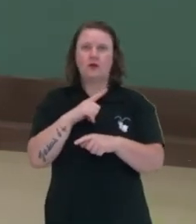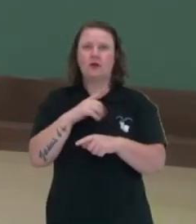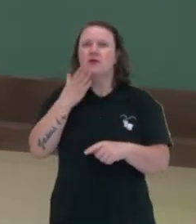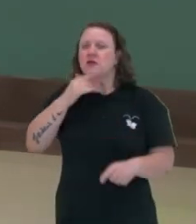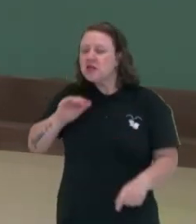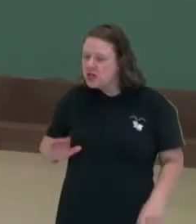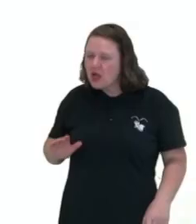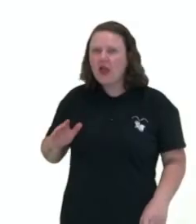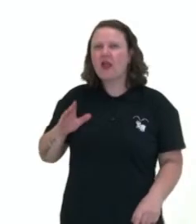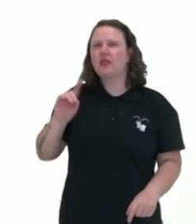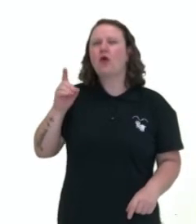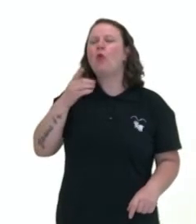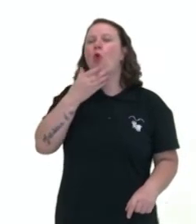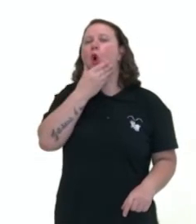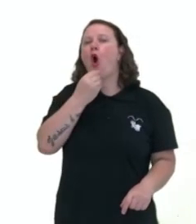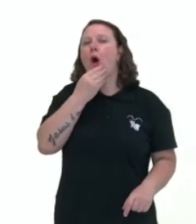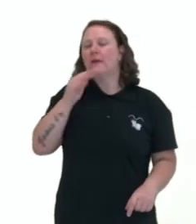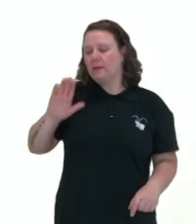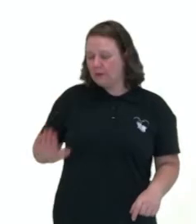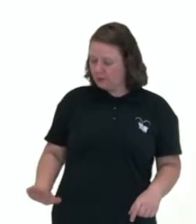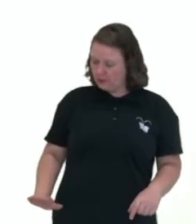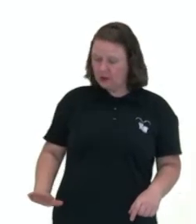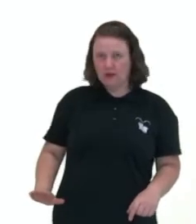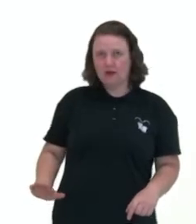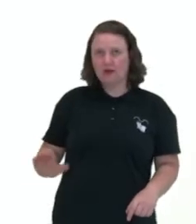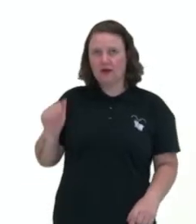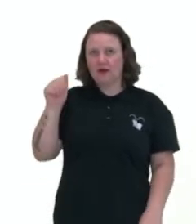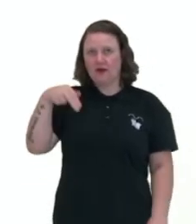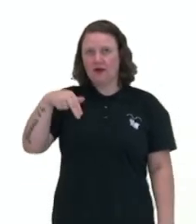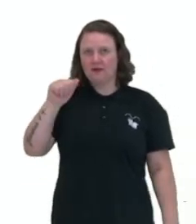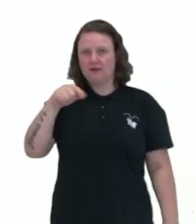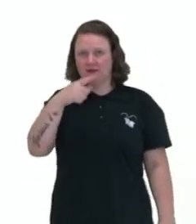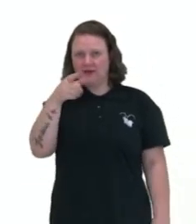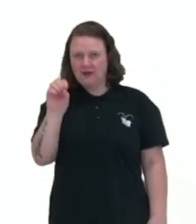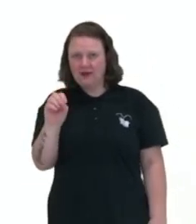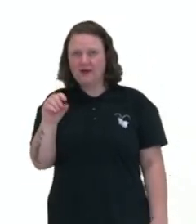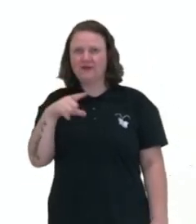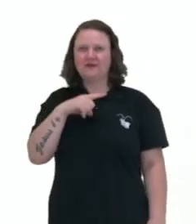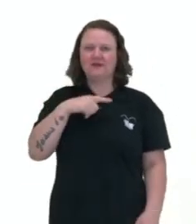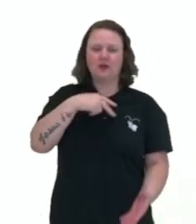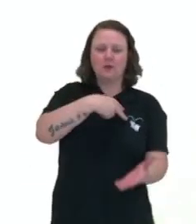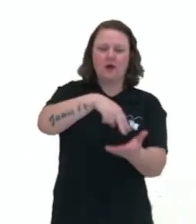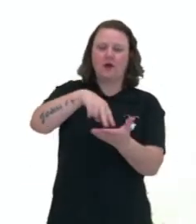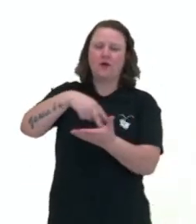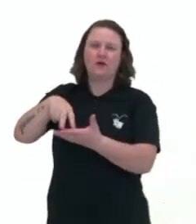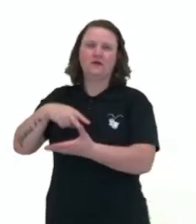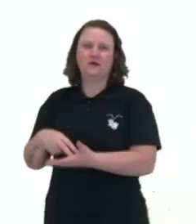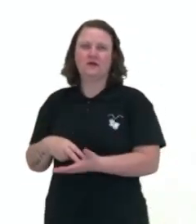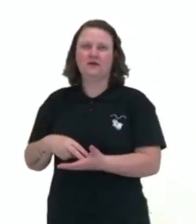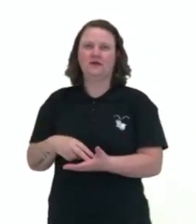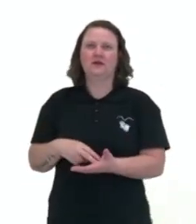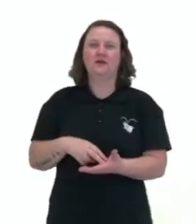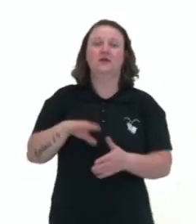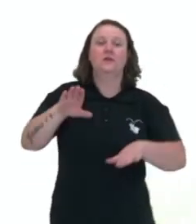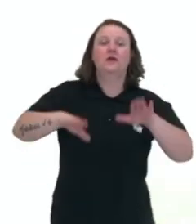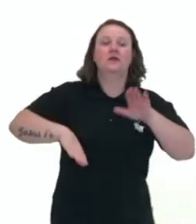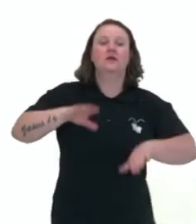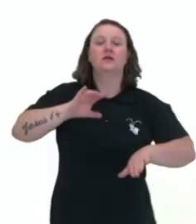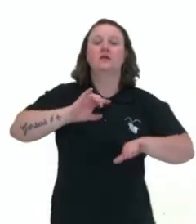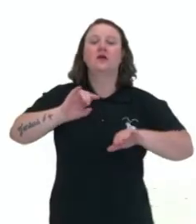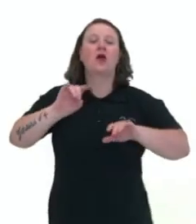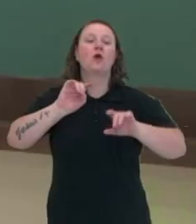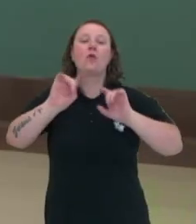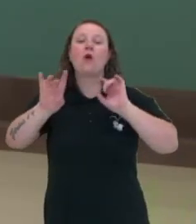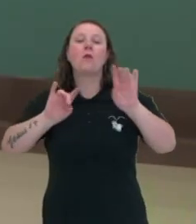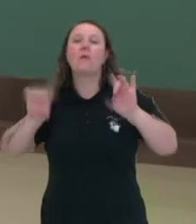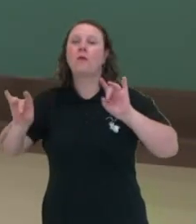os lupa-lompas, que são iguaizinhos, se vestem iguais e tem uma coreografia básica para cada defeito, para cada problema.